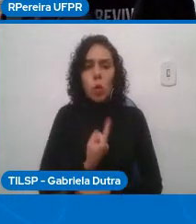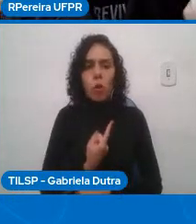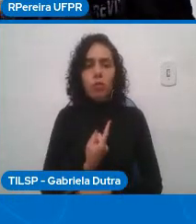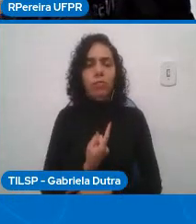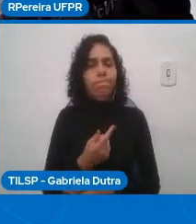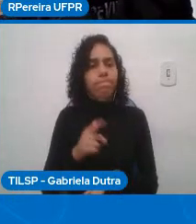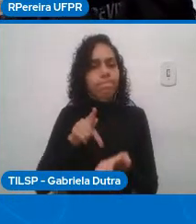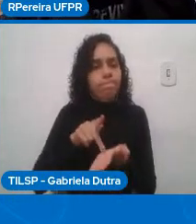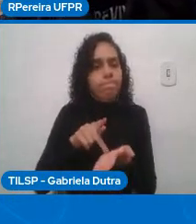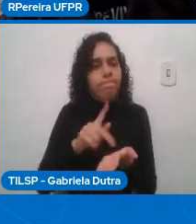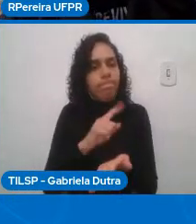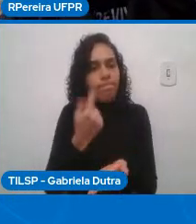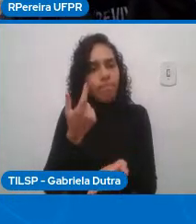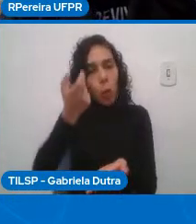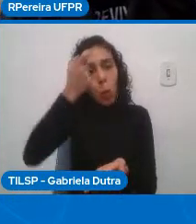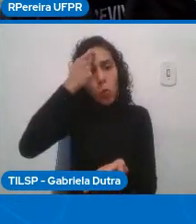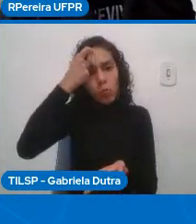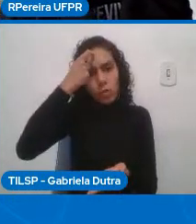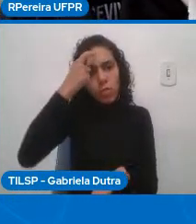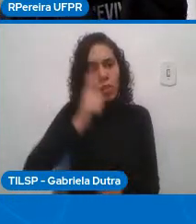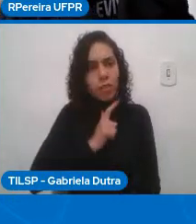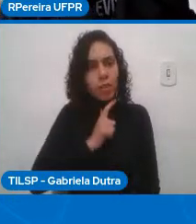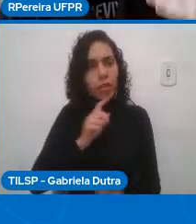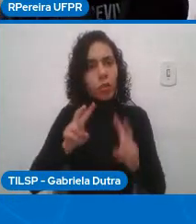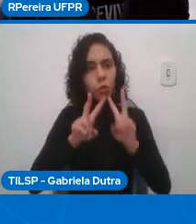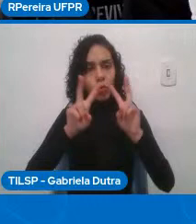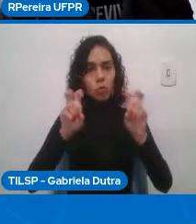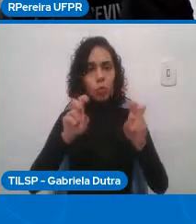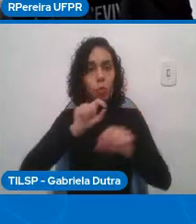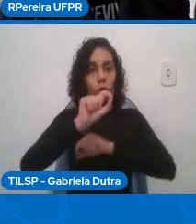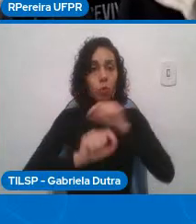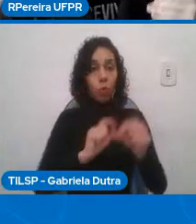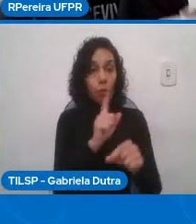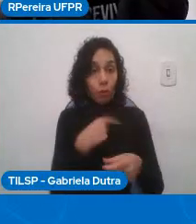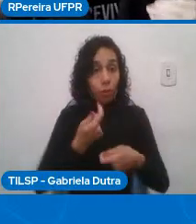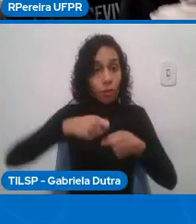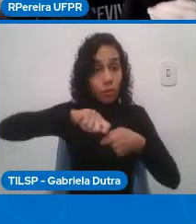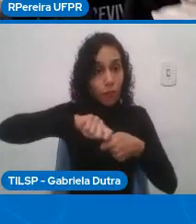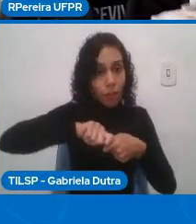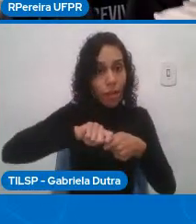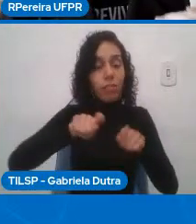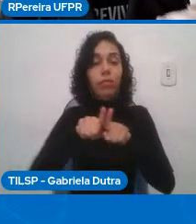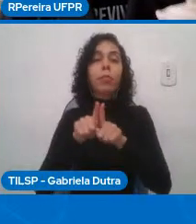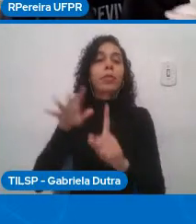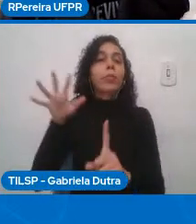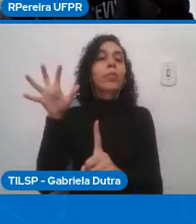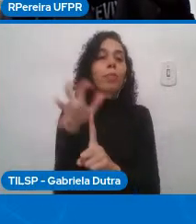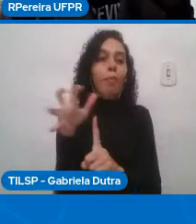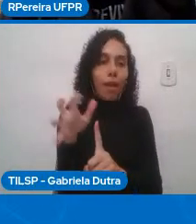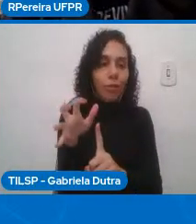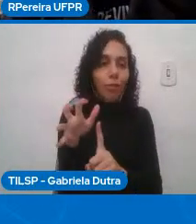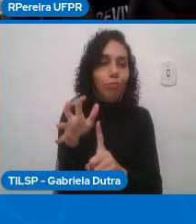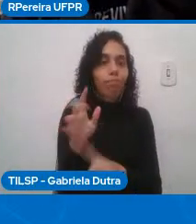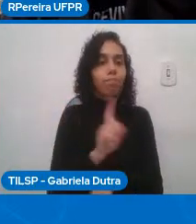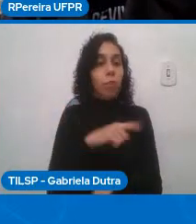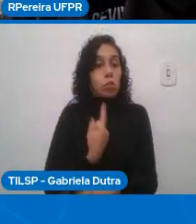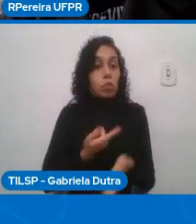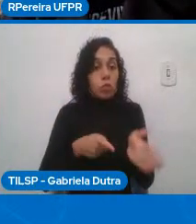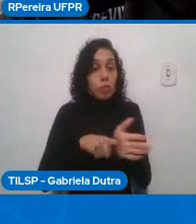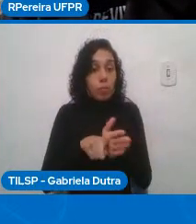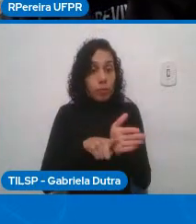estamos fazendo e dos impactos disso? Nas pesquisas que nós estamos fazendo e até na nossa própria postura.